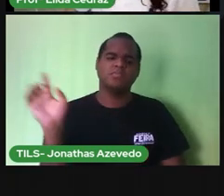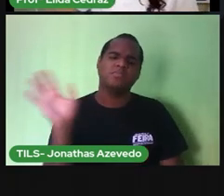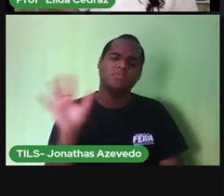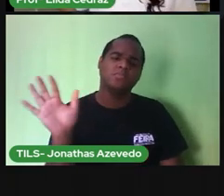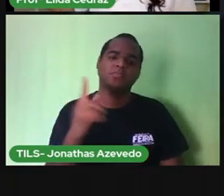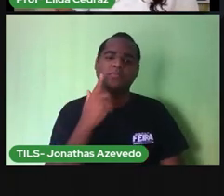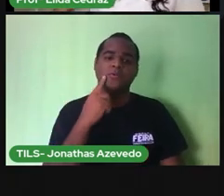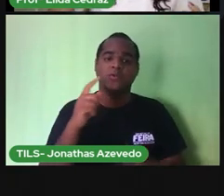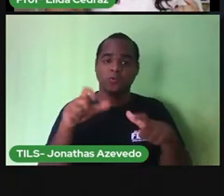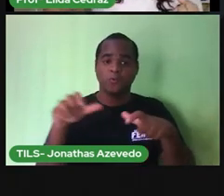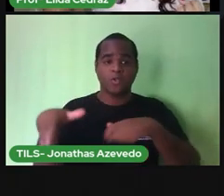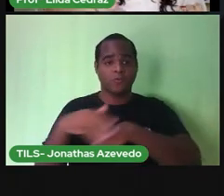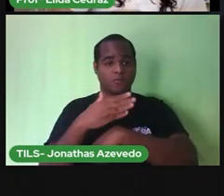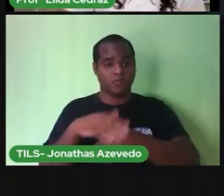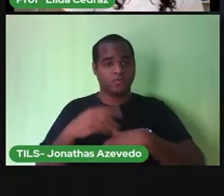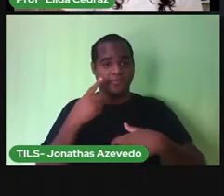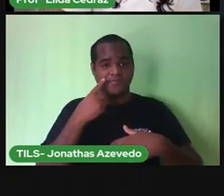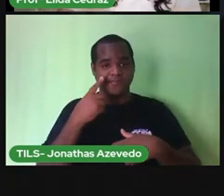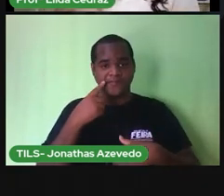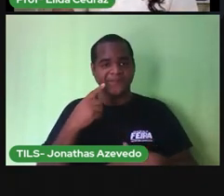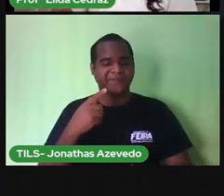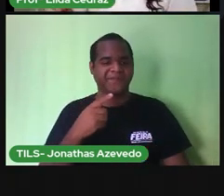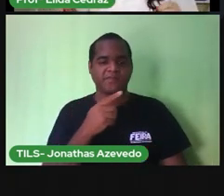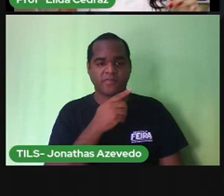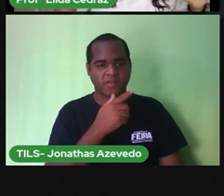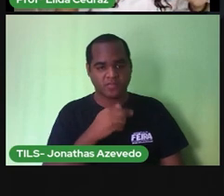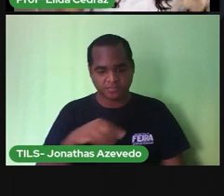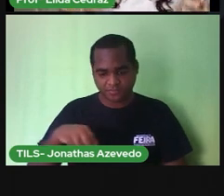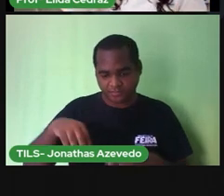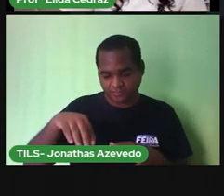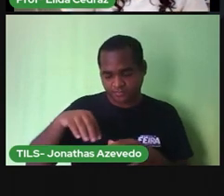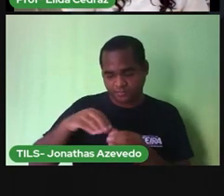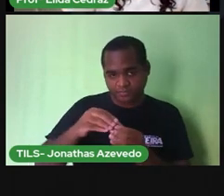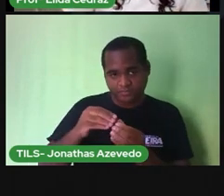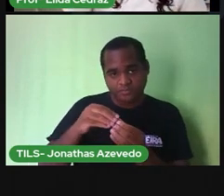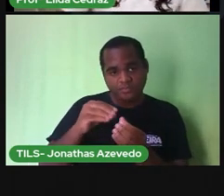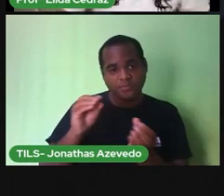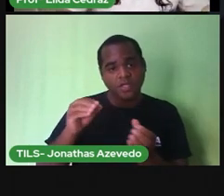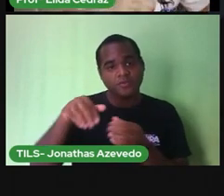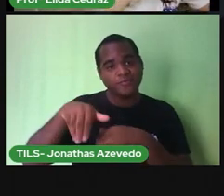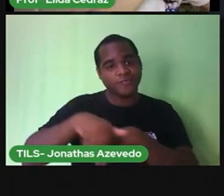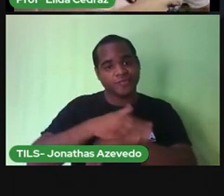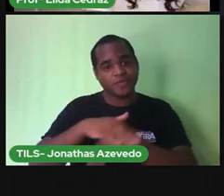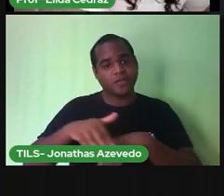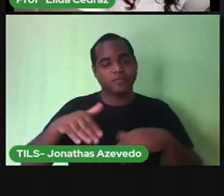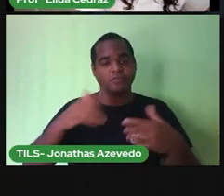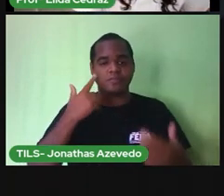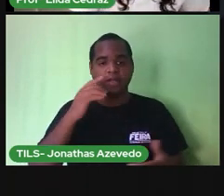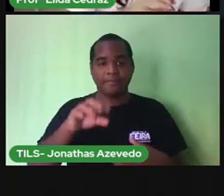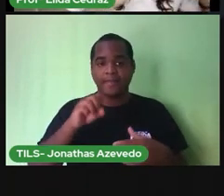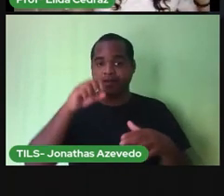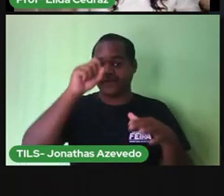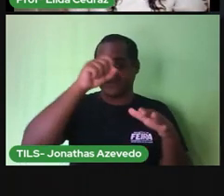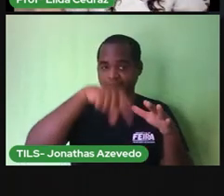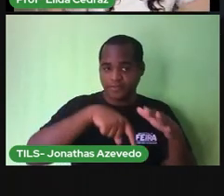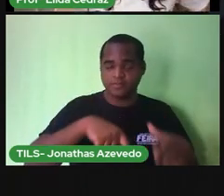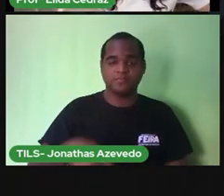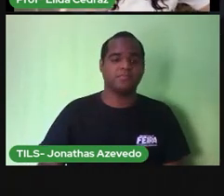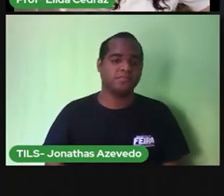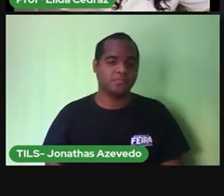sua rua e você vê uma garrafa jogada no chão você pega lá a garrafa põe na lixeira